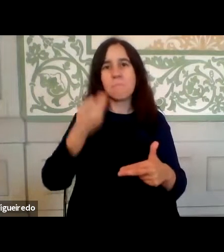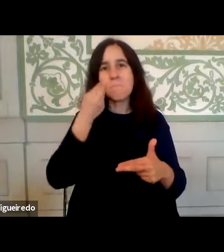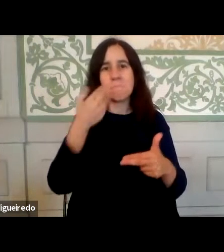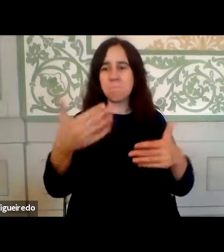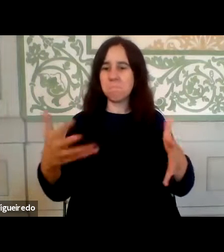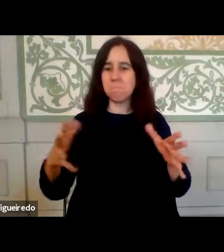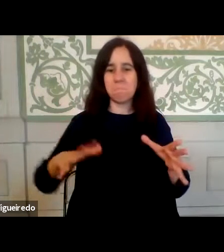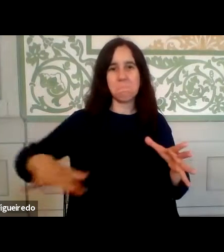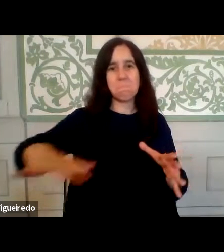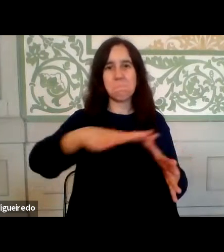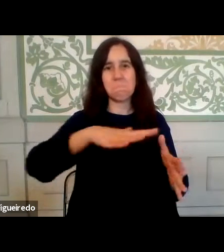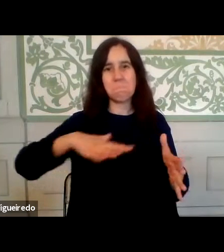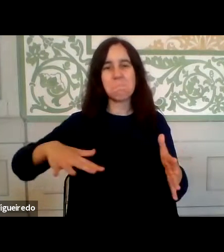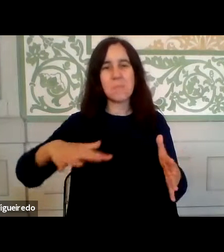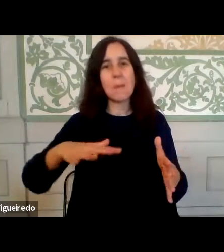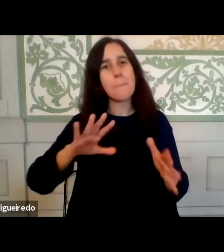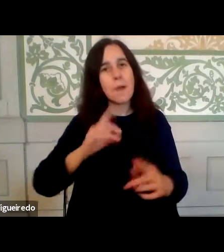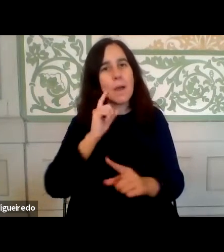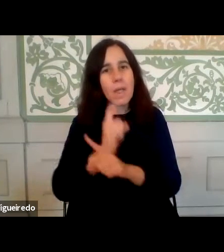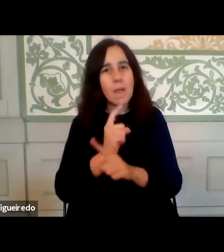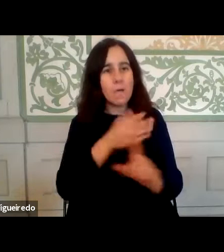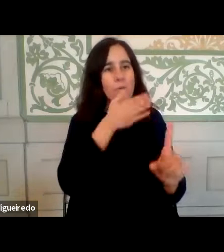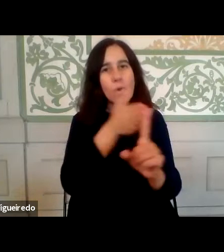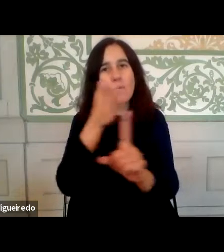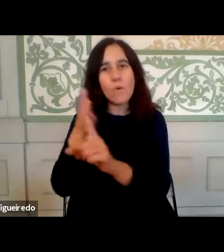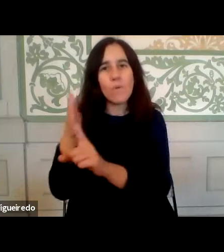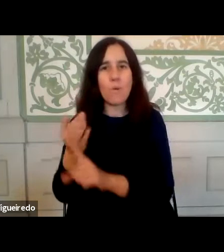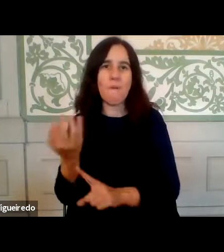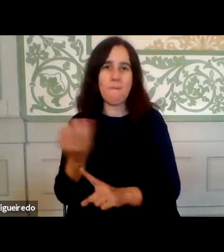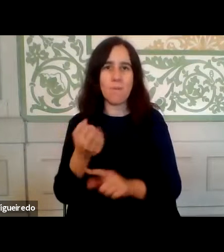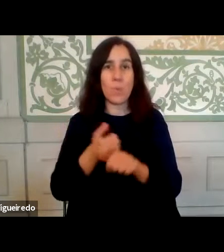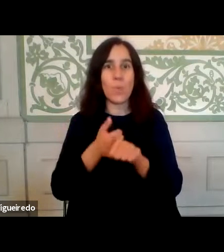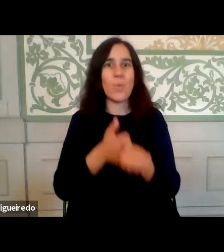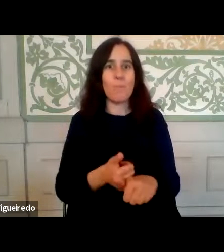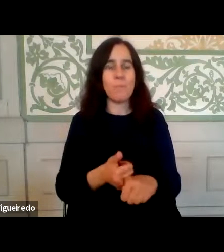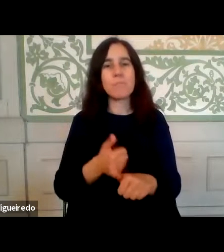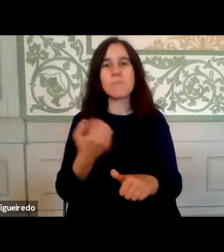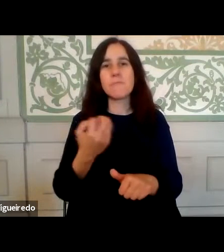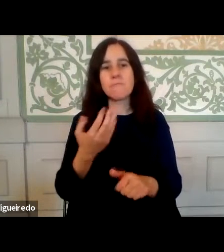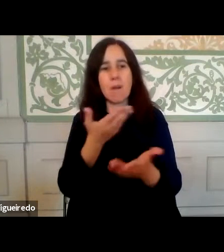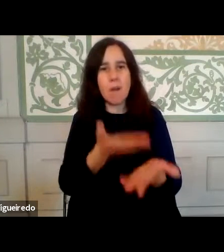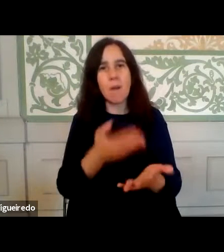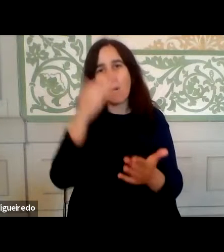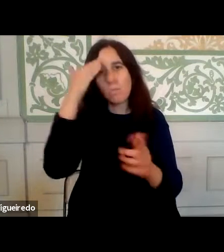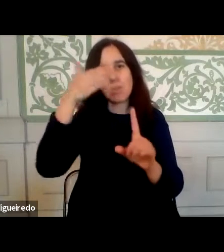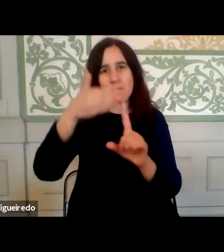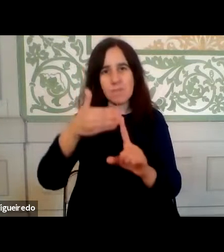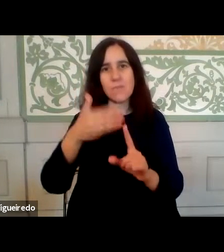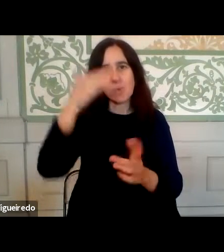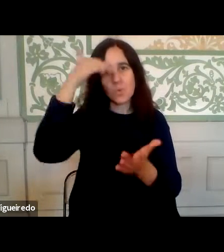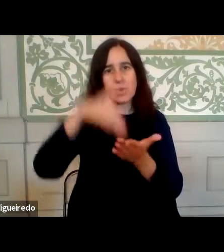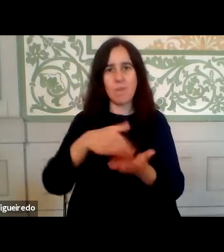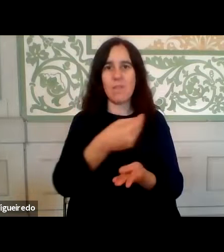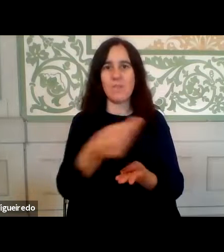administrativas e funcionar focada num propósito, cumprindo um propósito, cumprindo objetivos, entregando resultados.